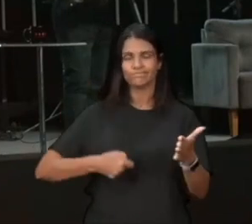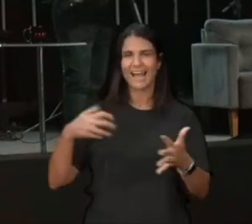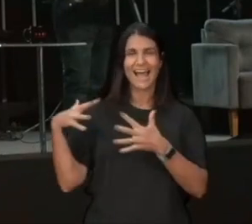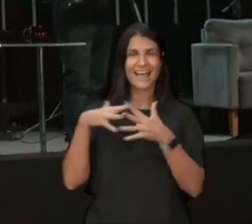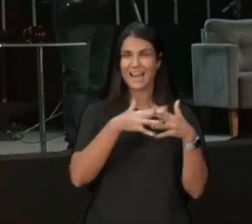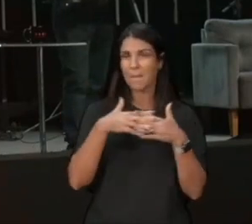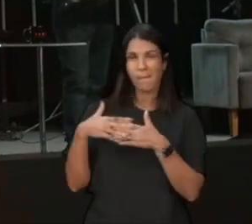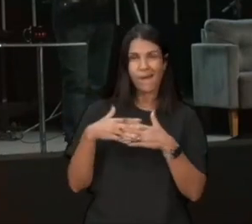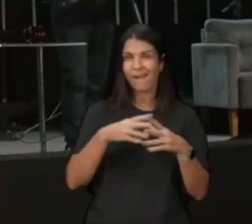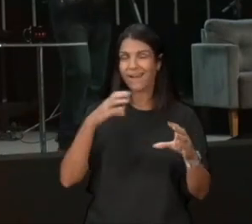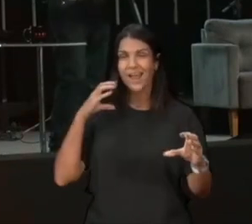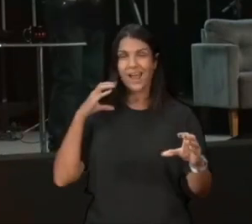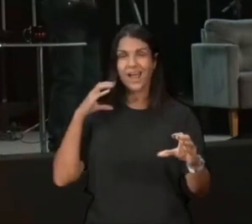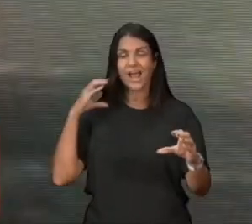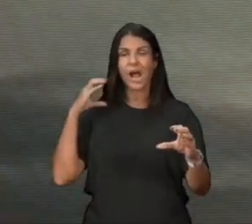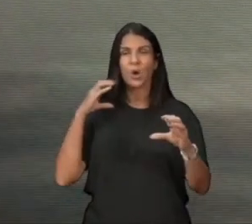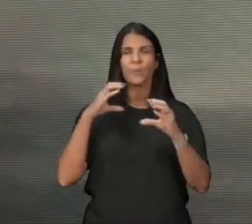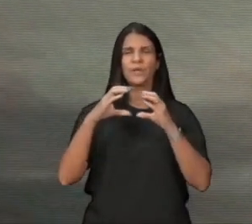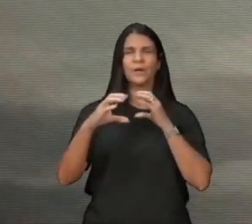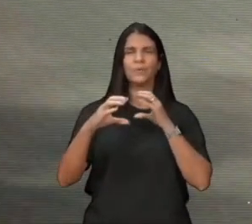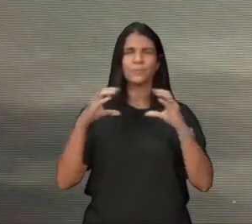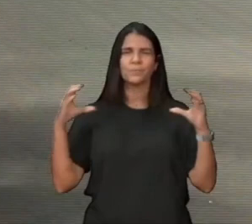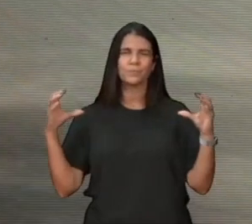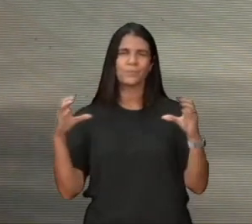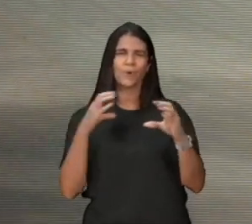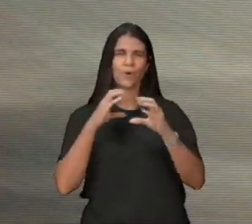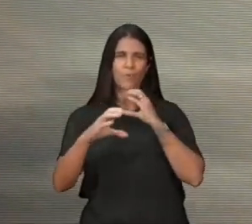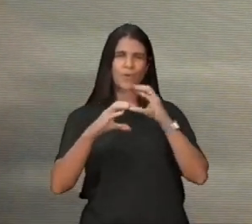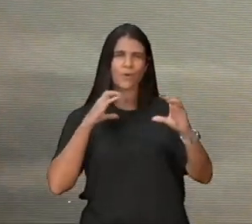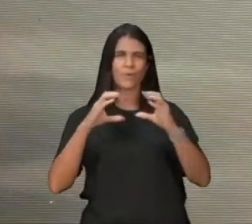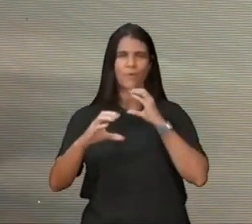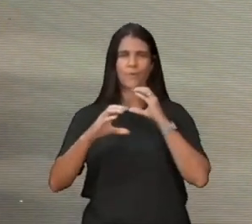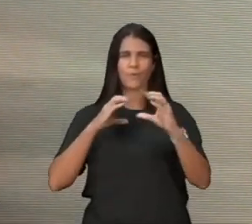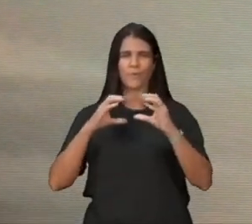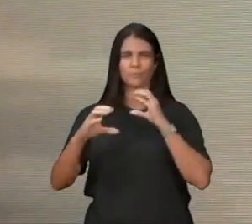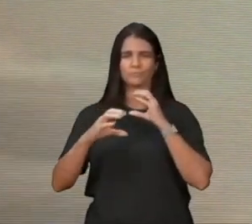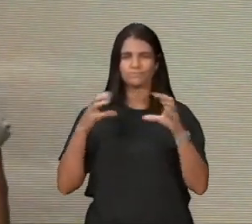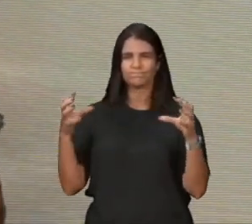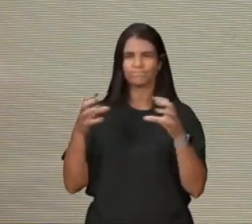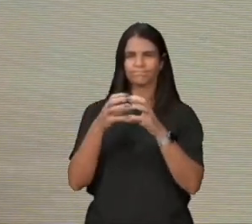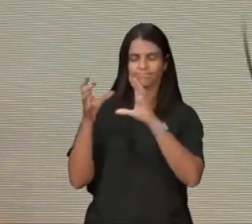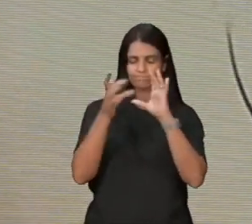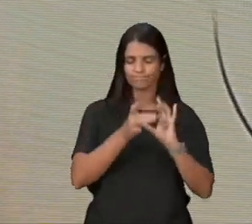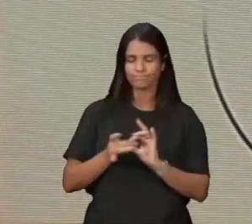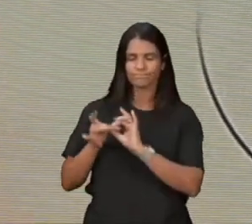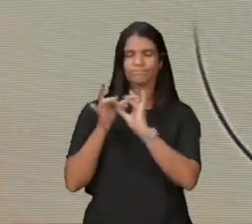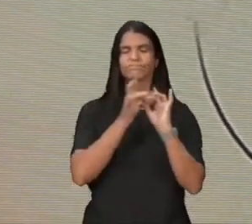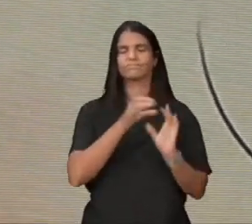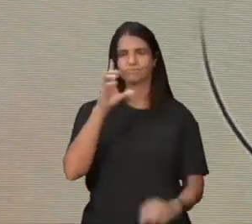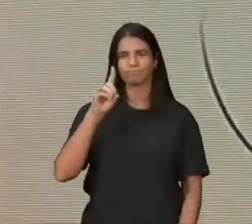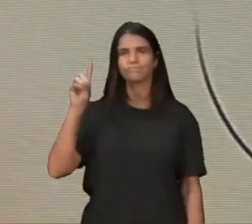ah não pastor, eu estou em outro nível, eu nem sou tentado, a não ser, na vaidade,